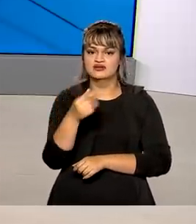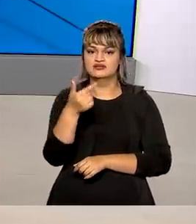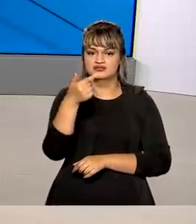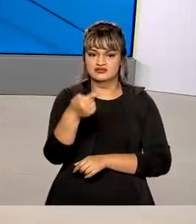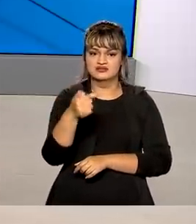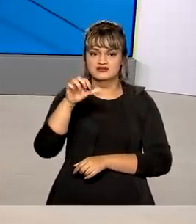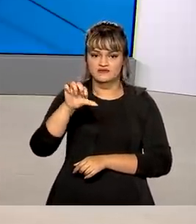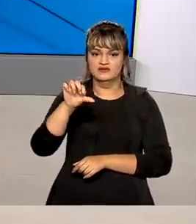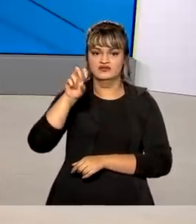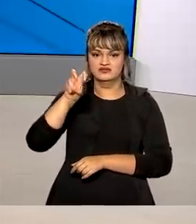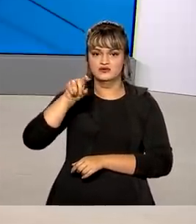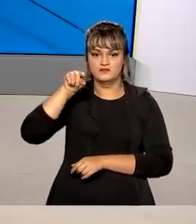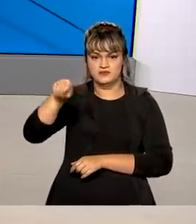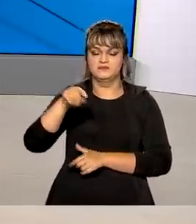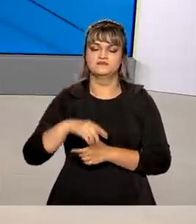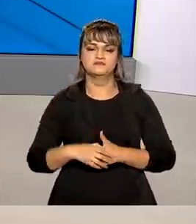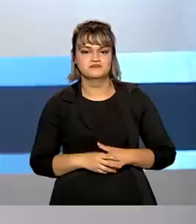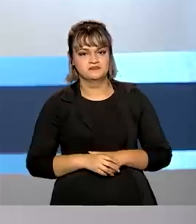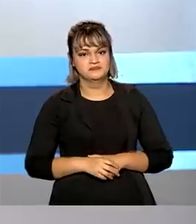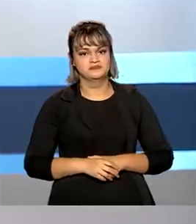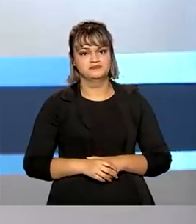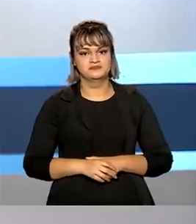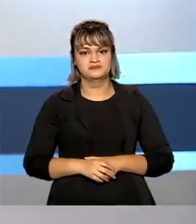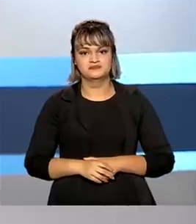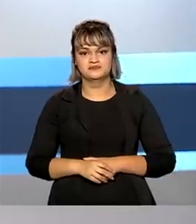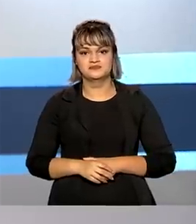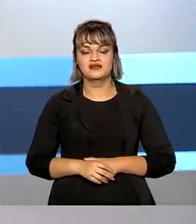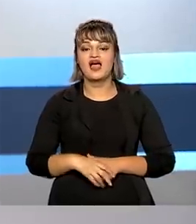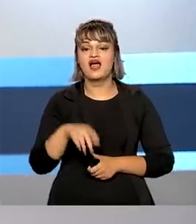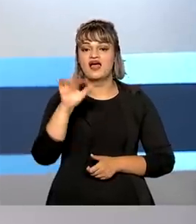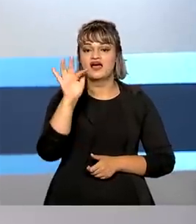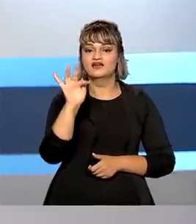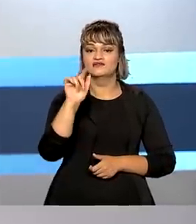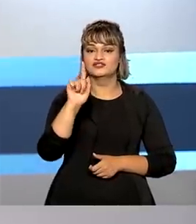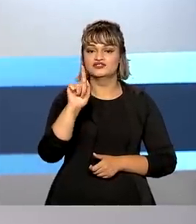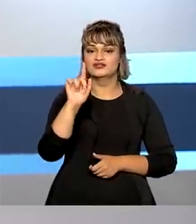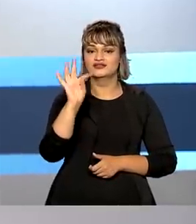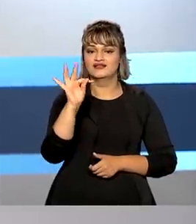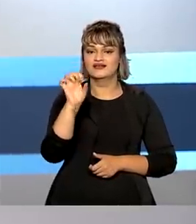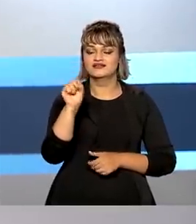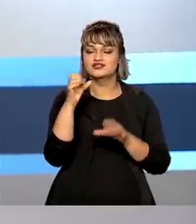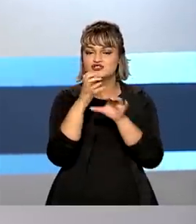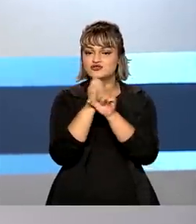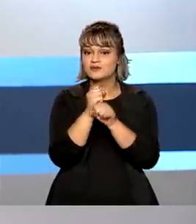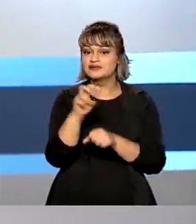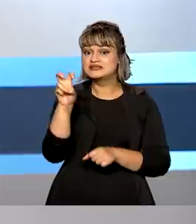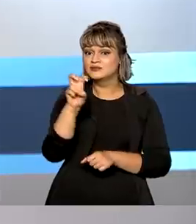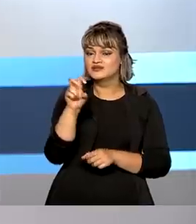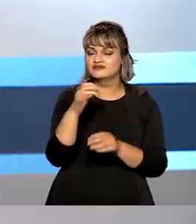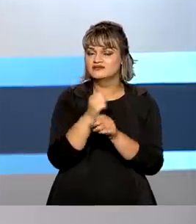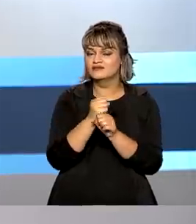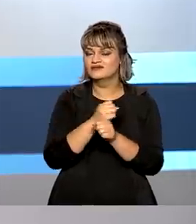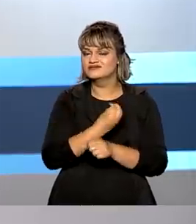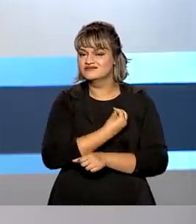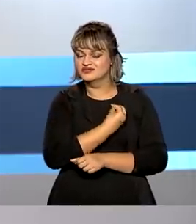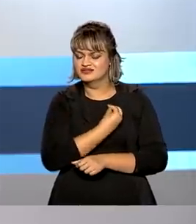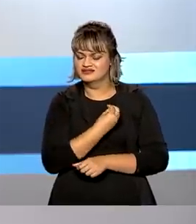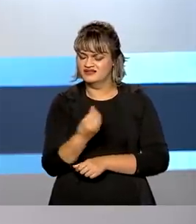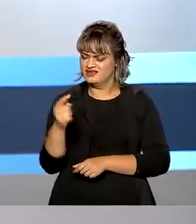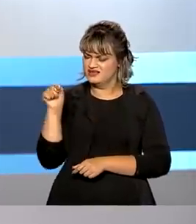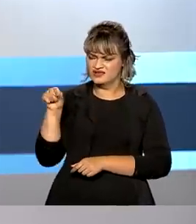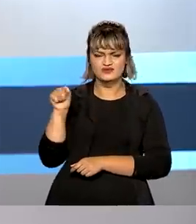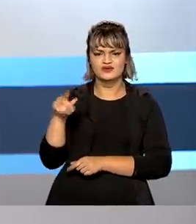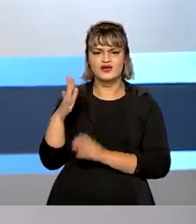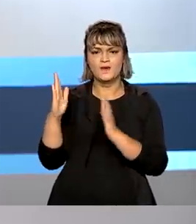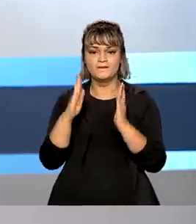795 mil. O FGTS completa hoje 55 anos. O Fundo de